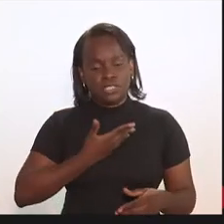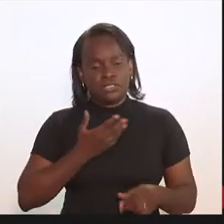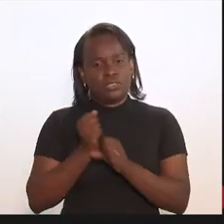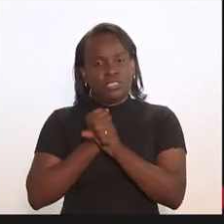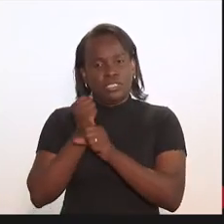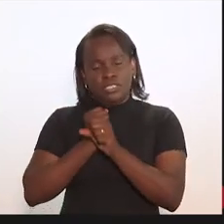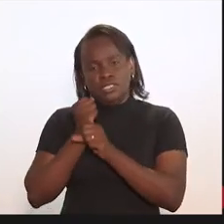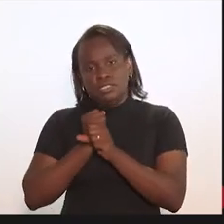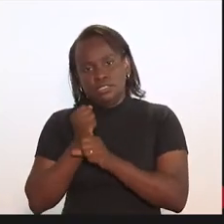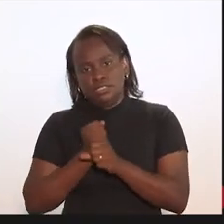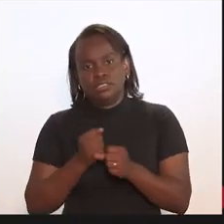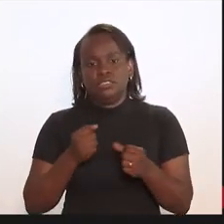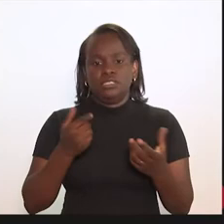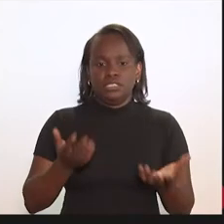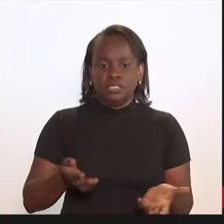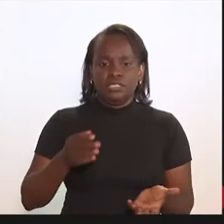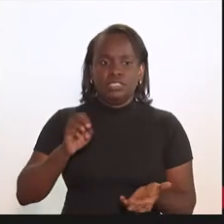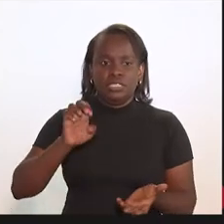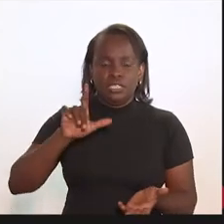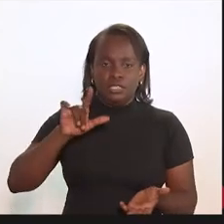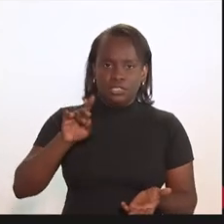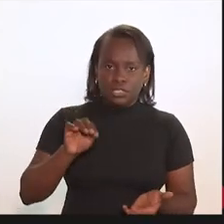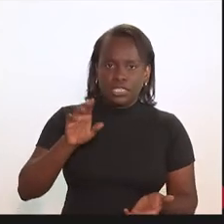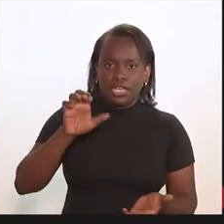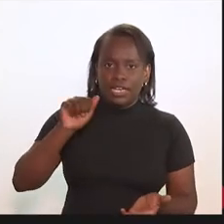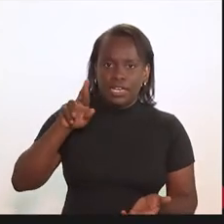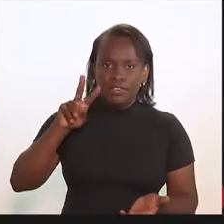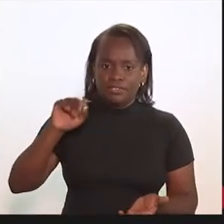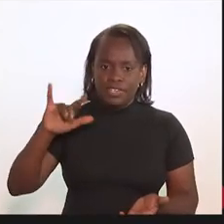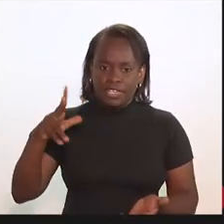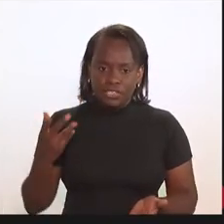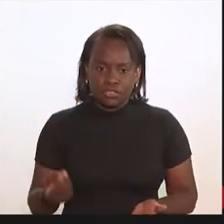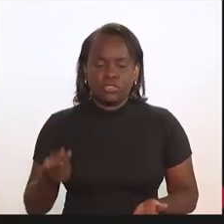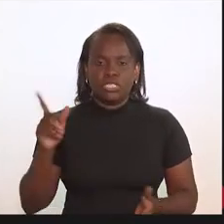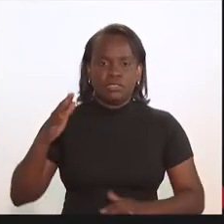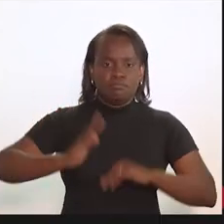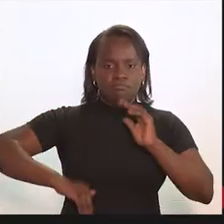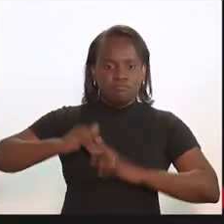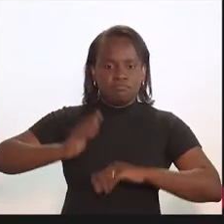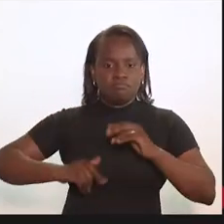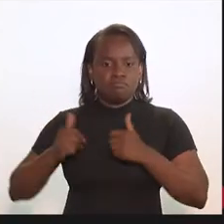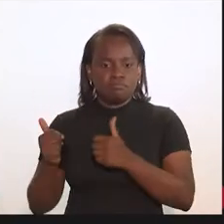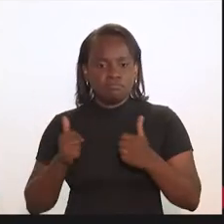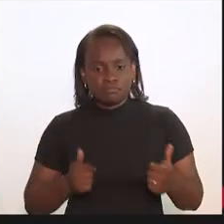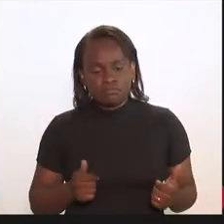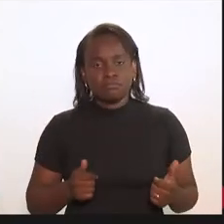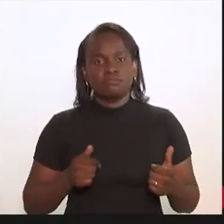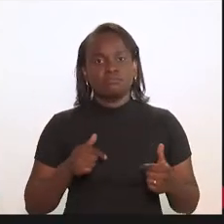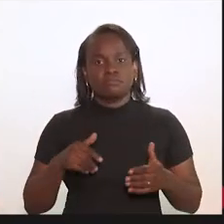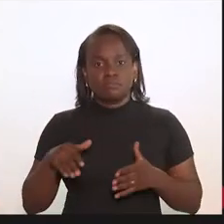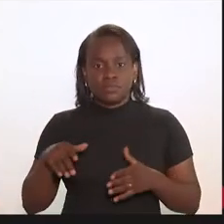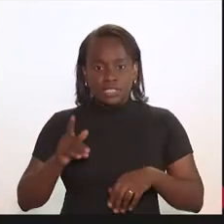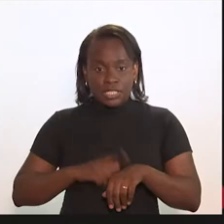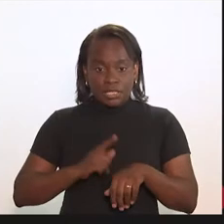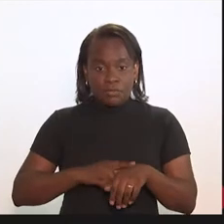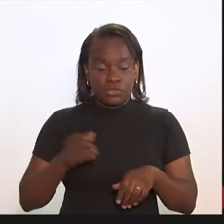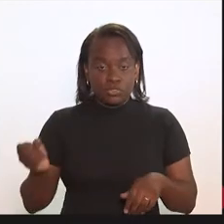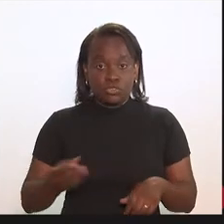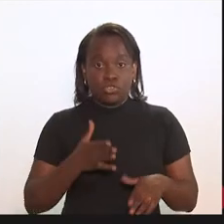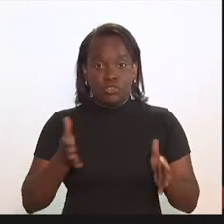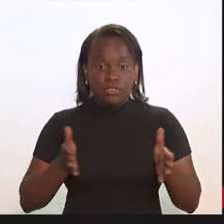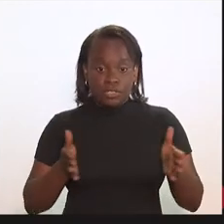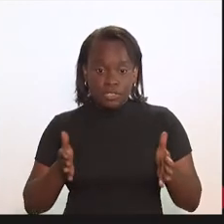um grande amigo de muitos anos, o próprio Noel de Carvalho, que eu acho que qualificaram muito nesse segundo momento